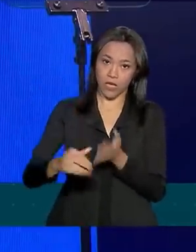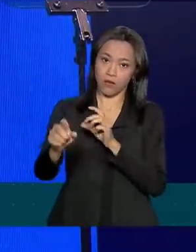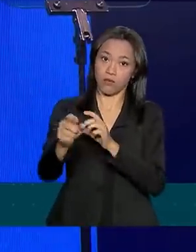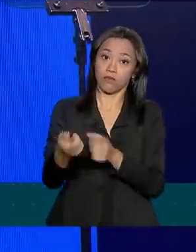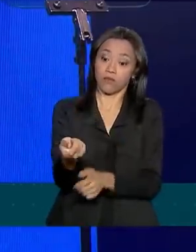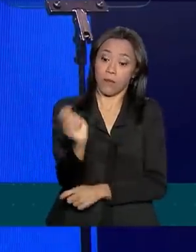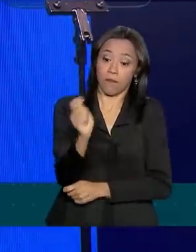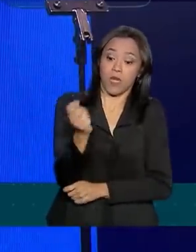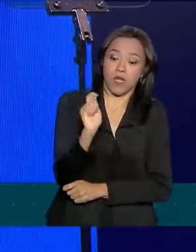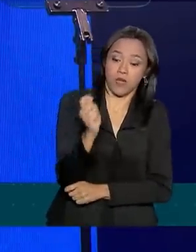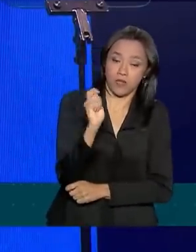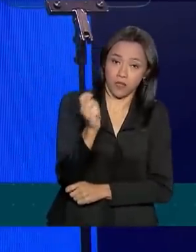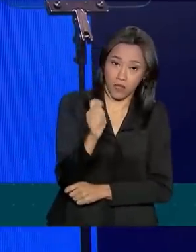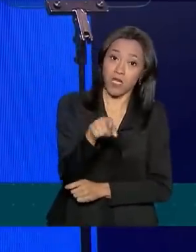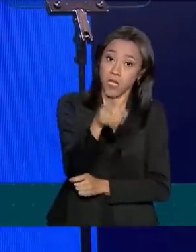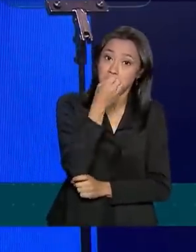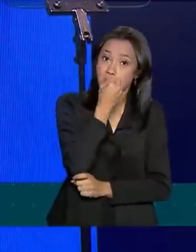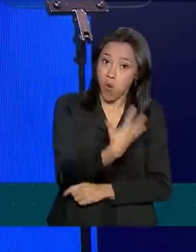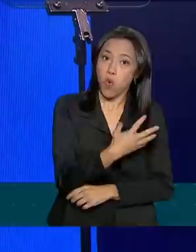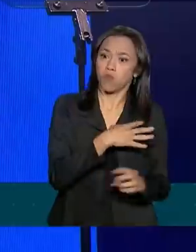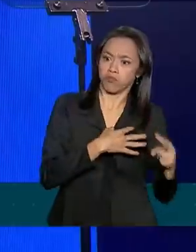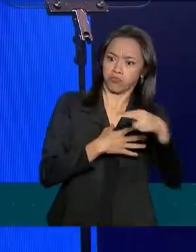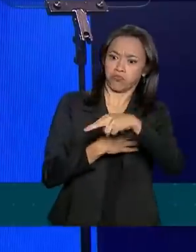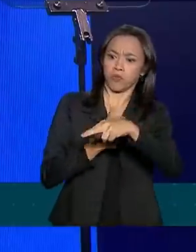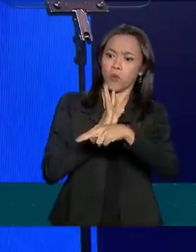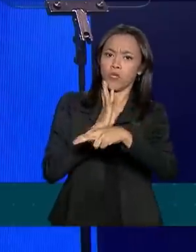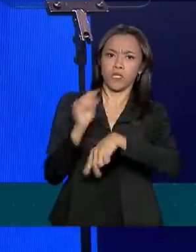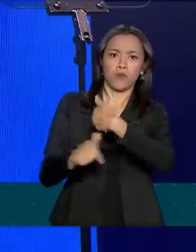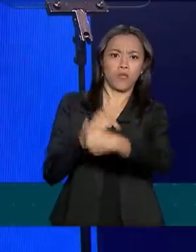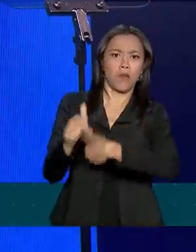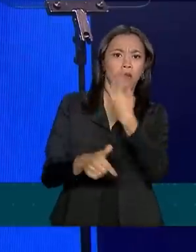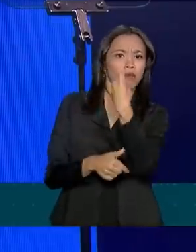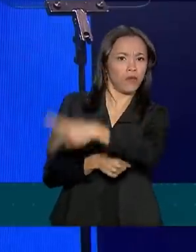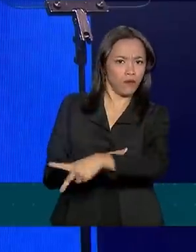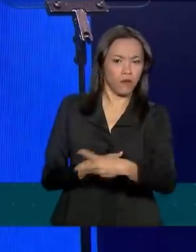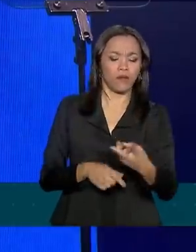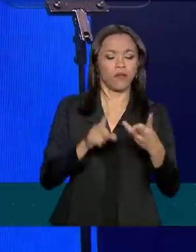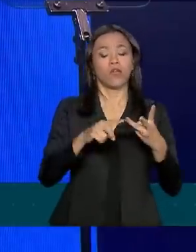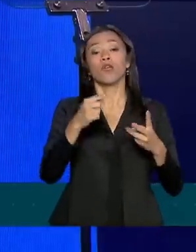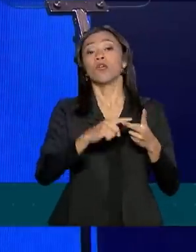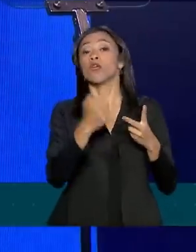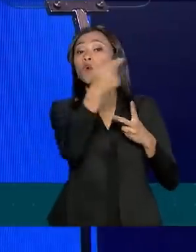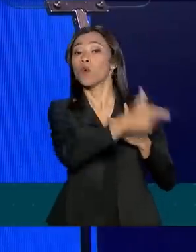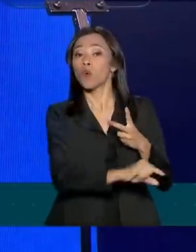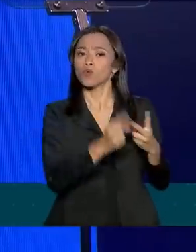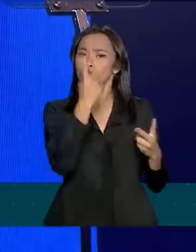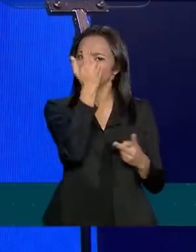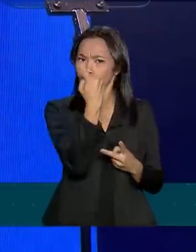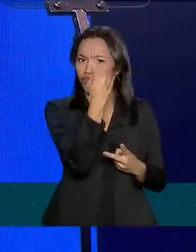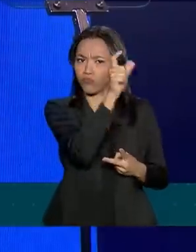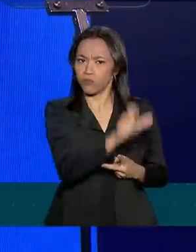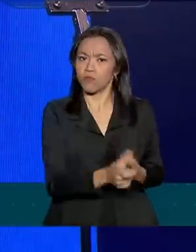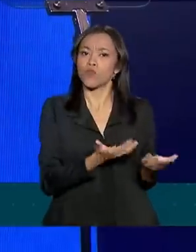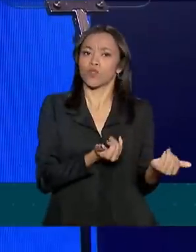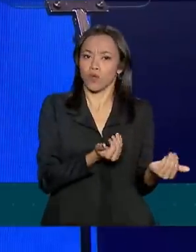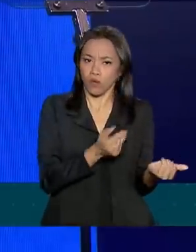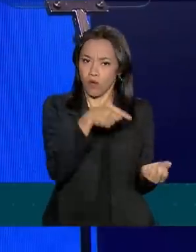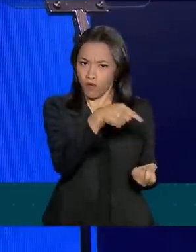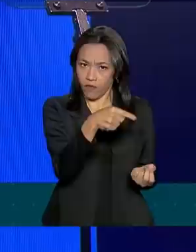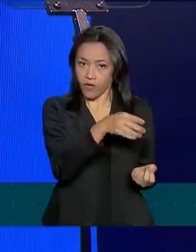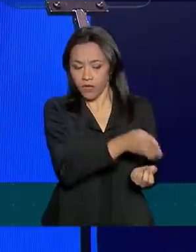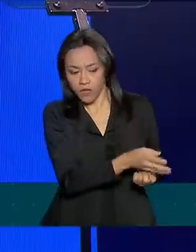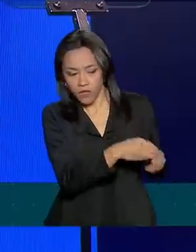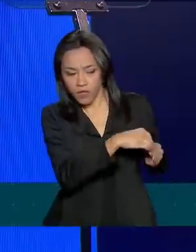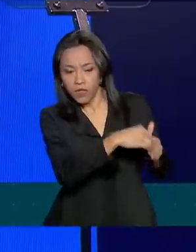que vale a pena conhecer o trabalho dele, é excepcional. E o outro foi um jovem agora para a